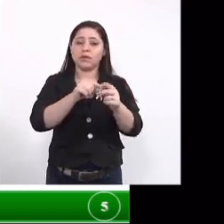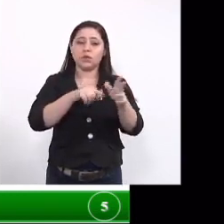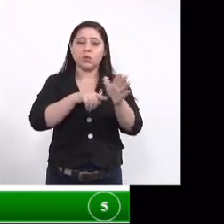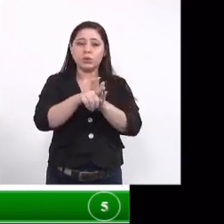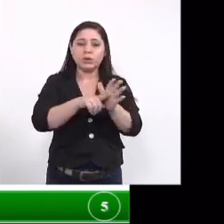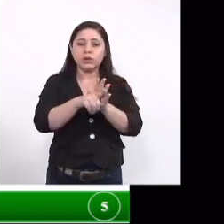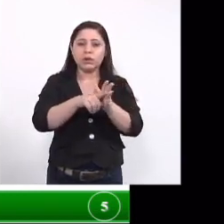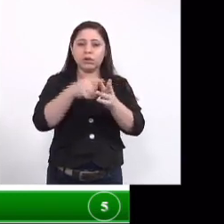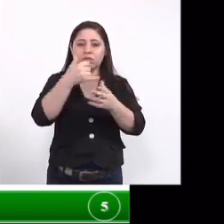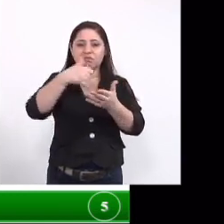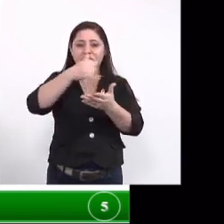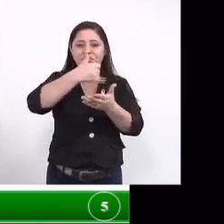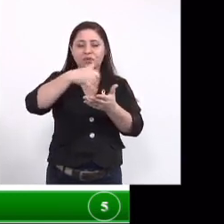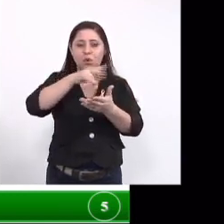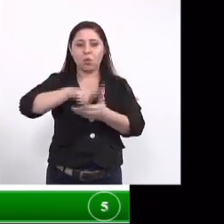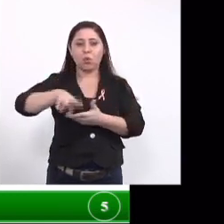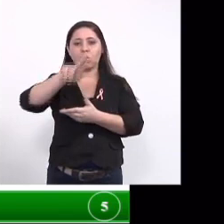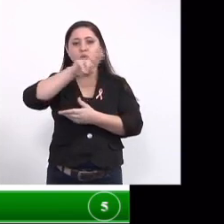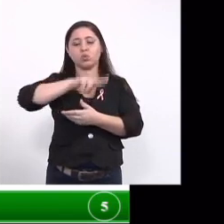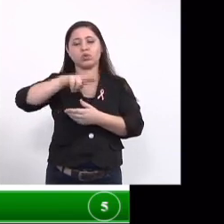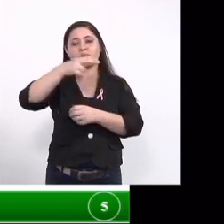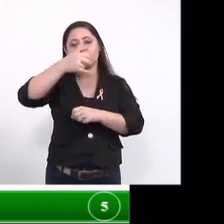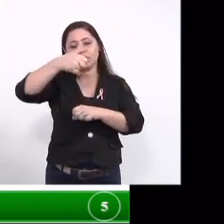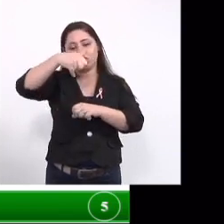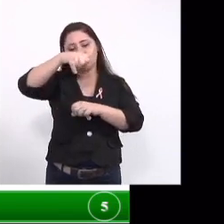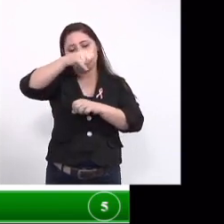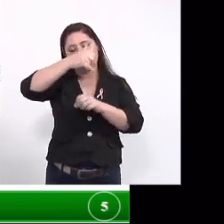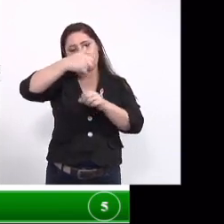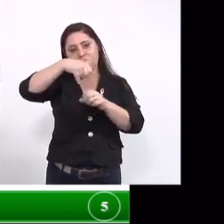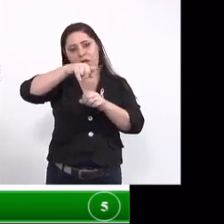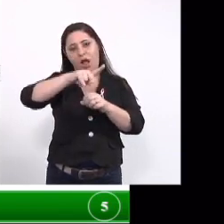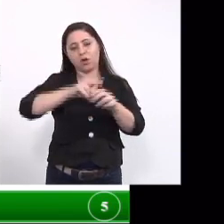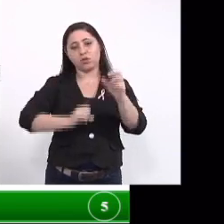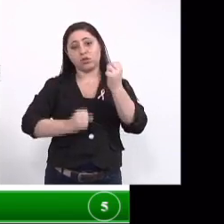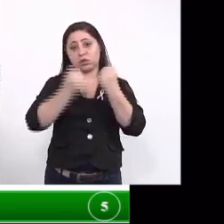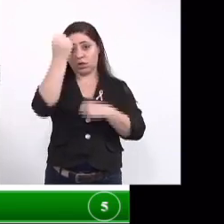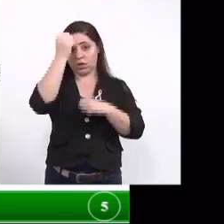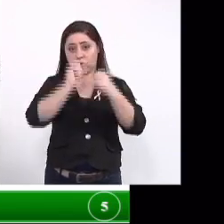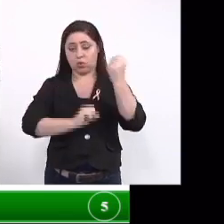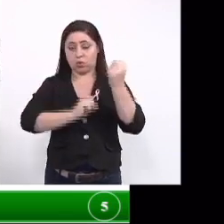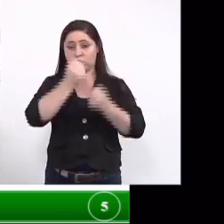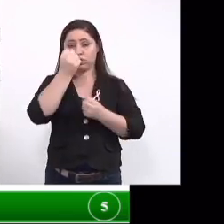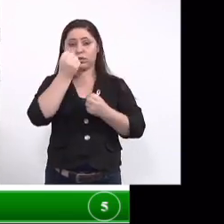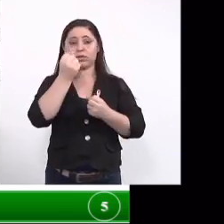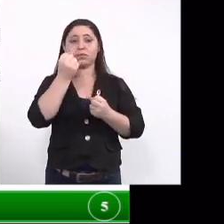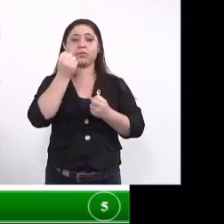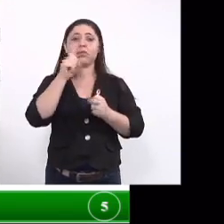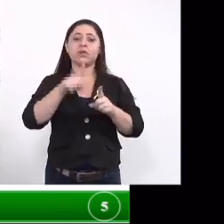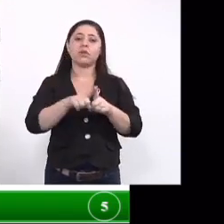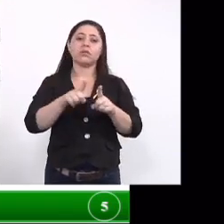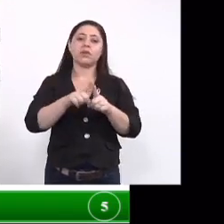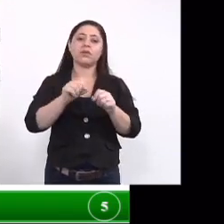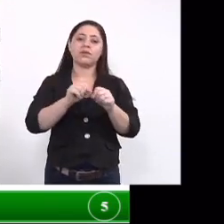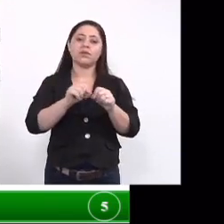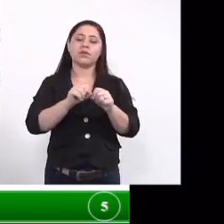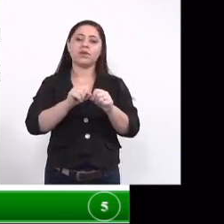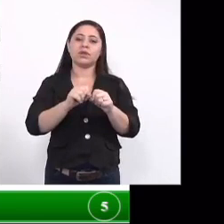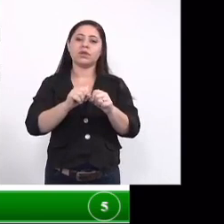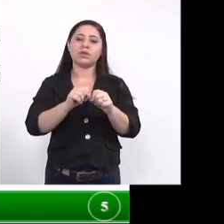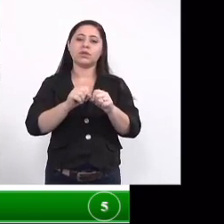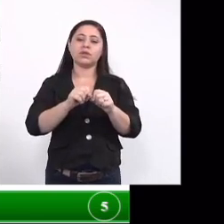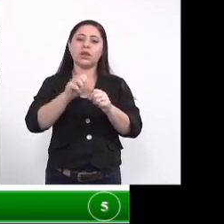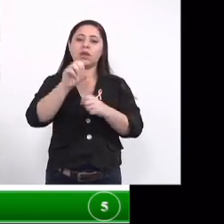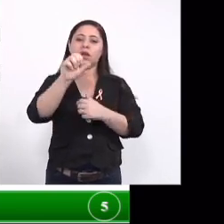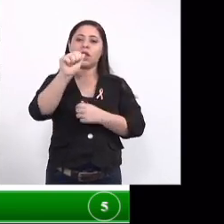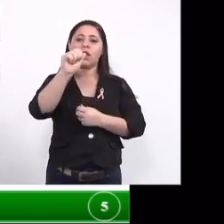produto então nós utilizamos esse líquido da castanha do caju técnico vindo da indústria realizamos a sulfonação utilizando ácidos